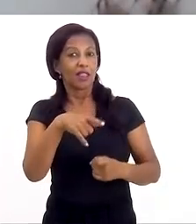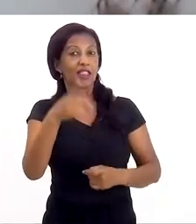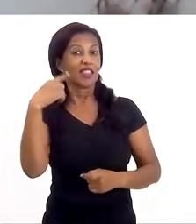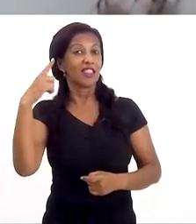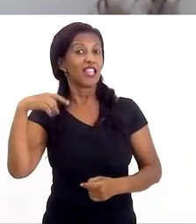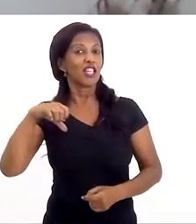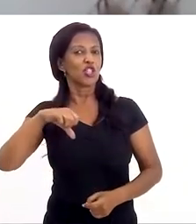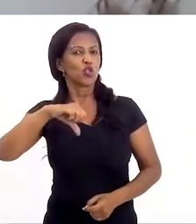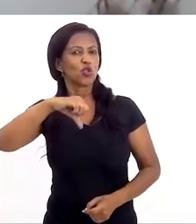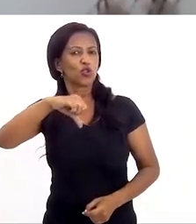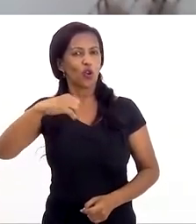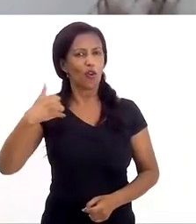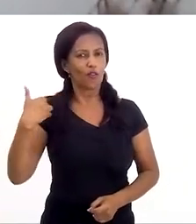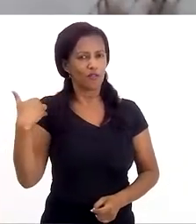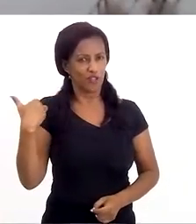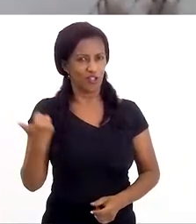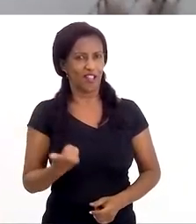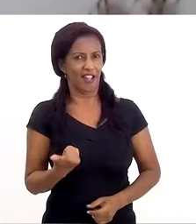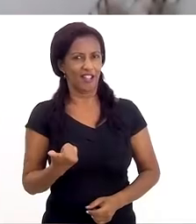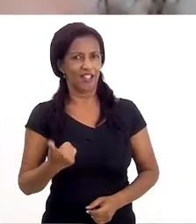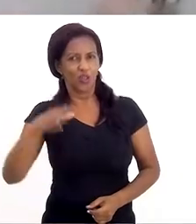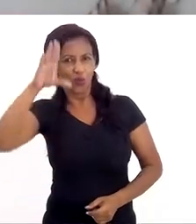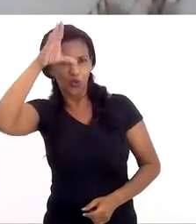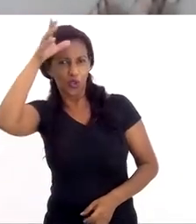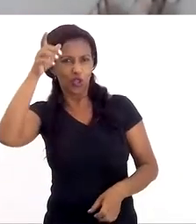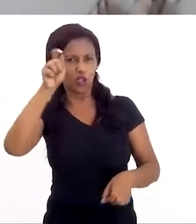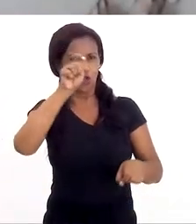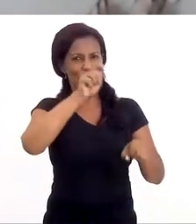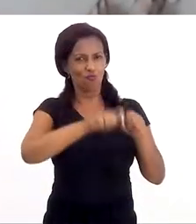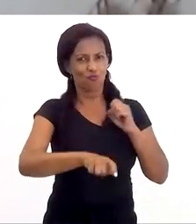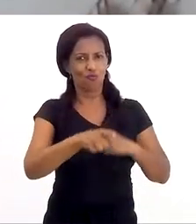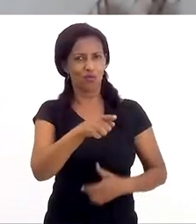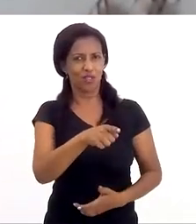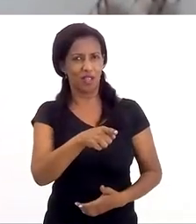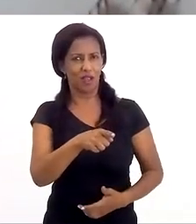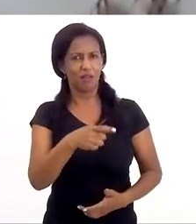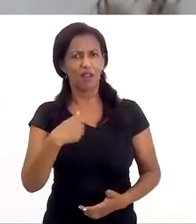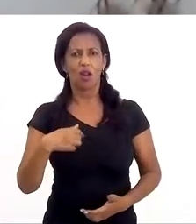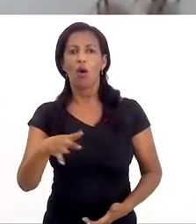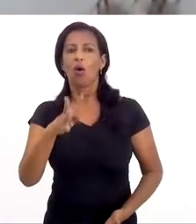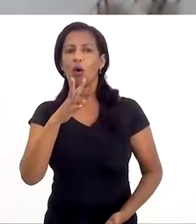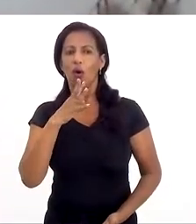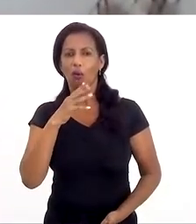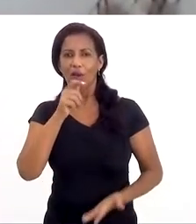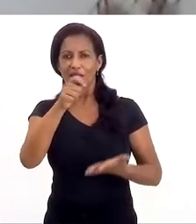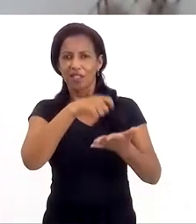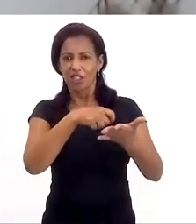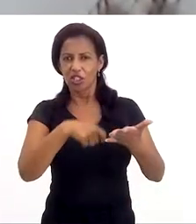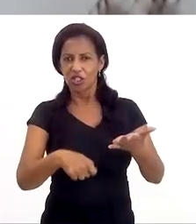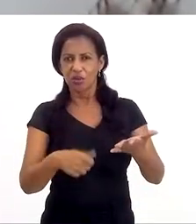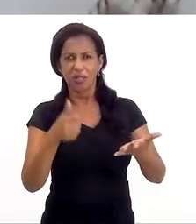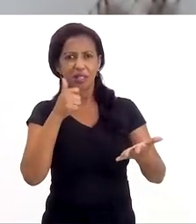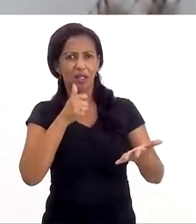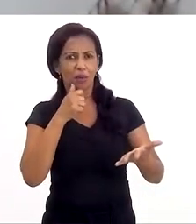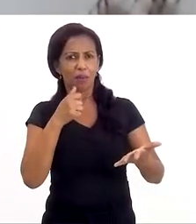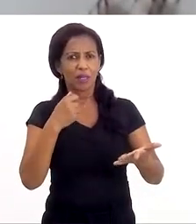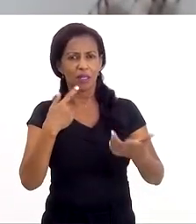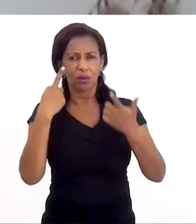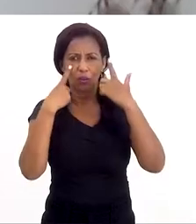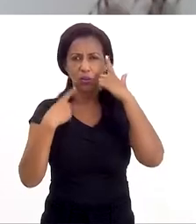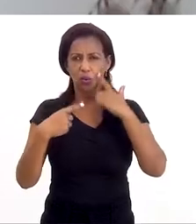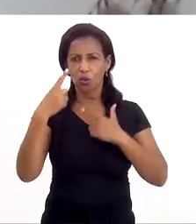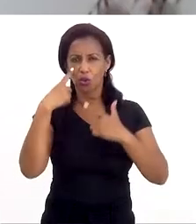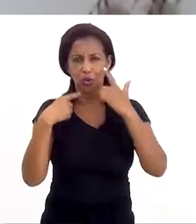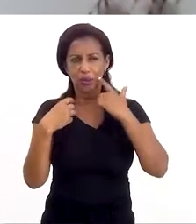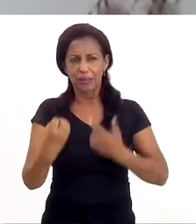os 9. Na hora ele levou os meus livros e na hora que ele mostrou, olha, conheci a autora desses livros, e tal, a menina começou a